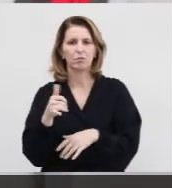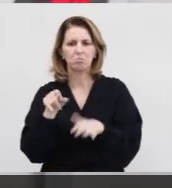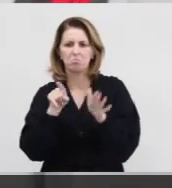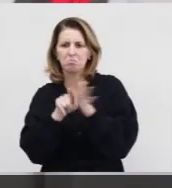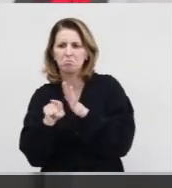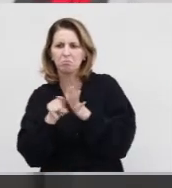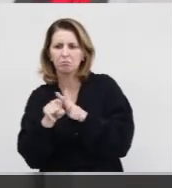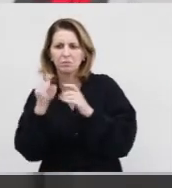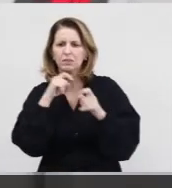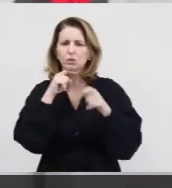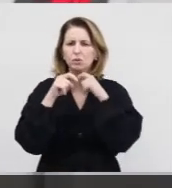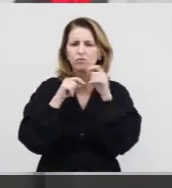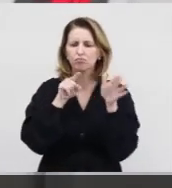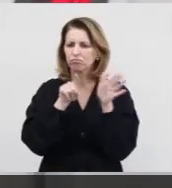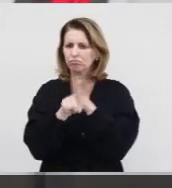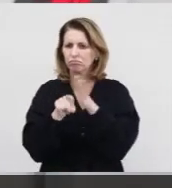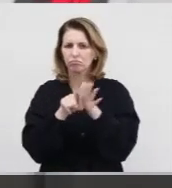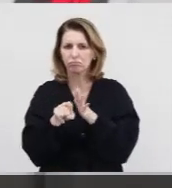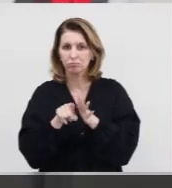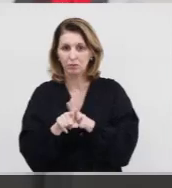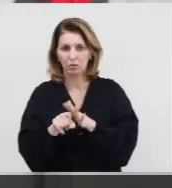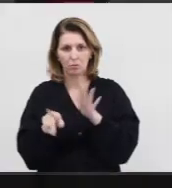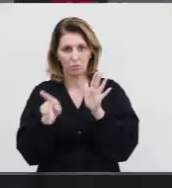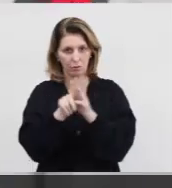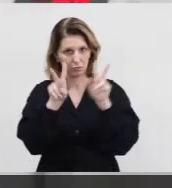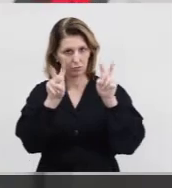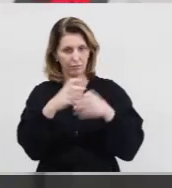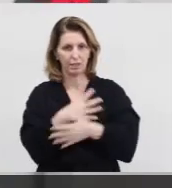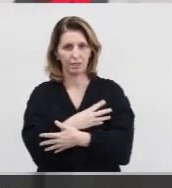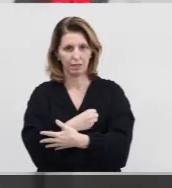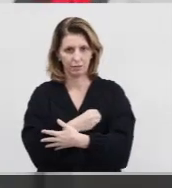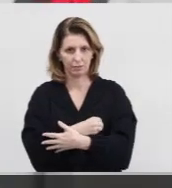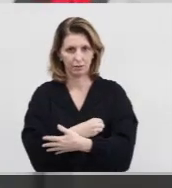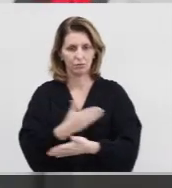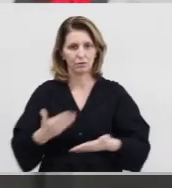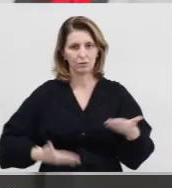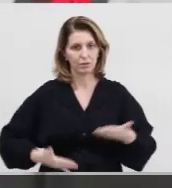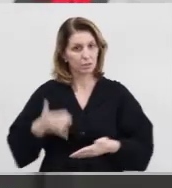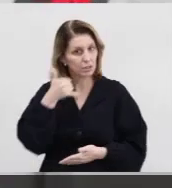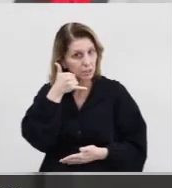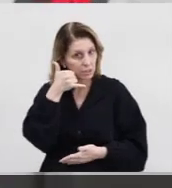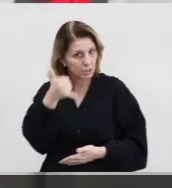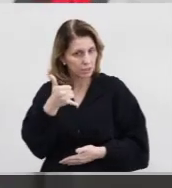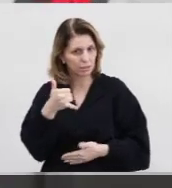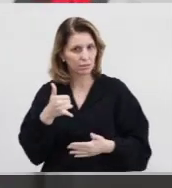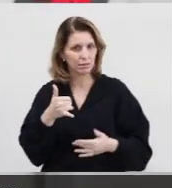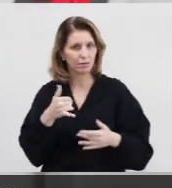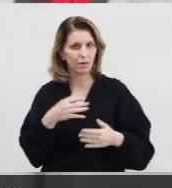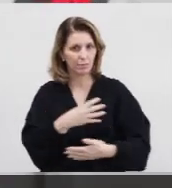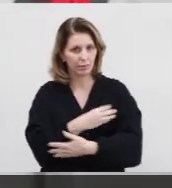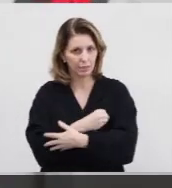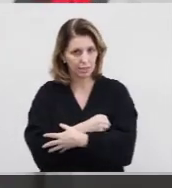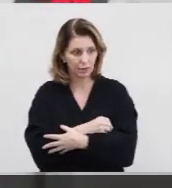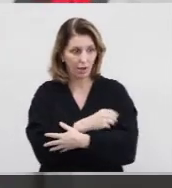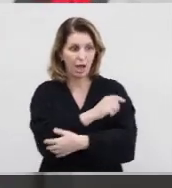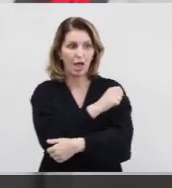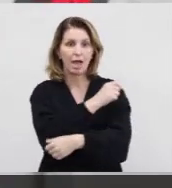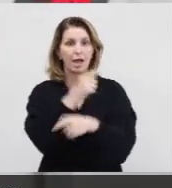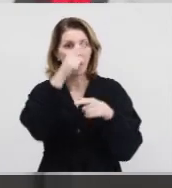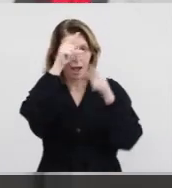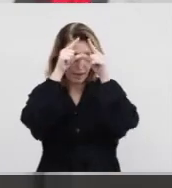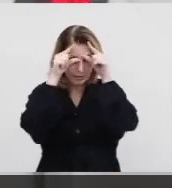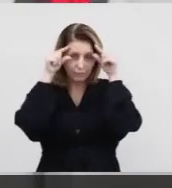redimir qualquer dúvida que tenha em relação ao leite materno. O serviço do Disque Amamentação será feito pela enfermeira